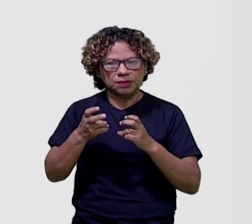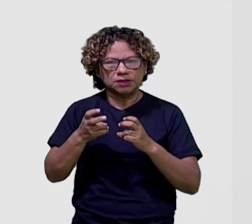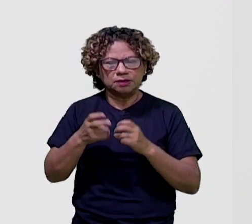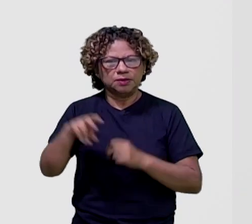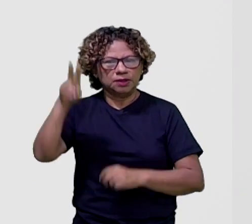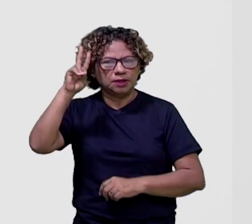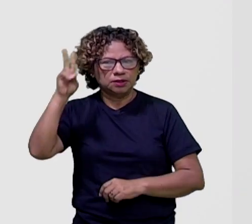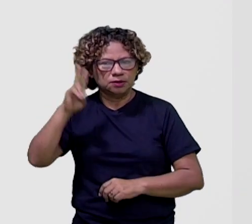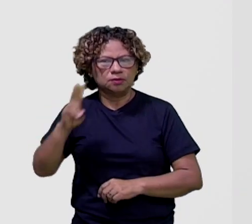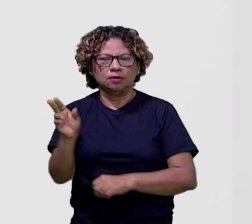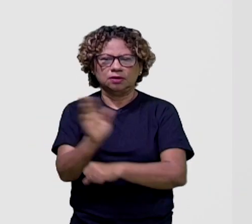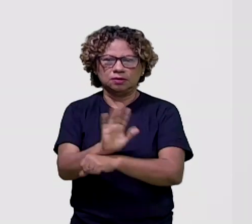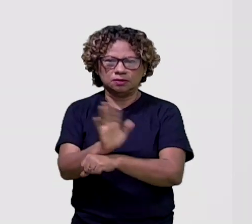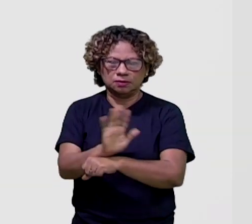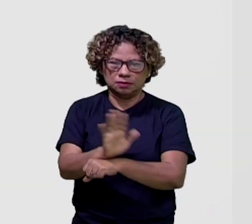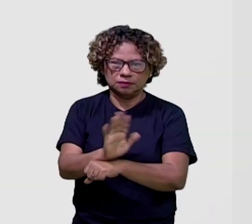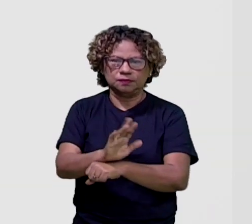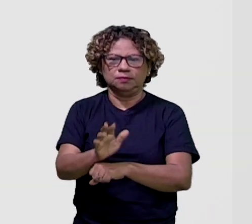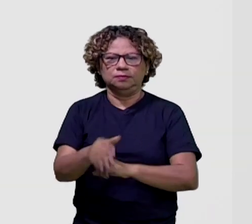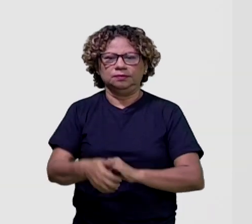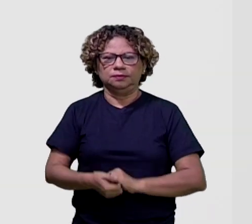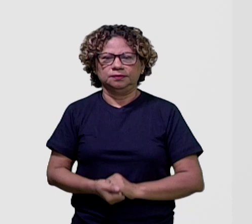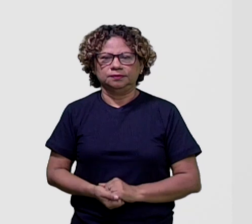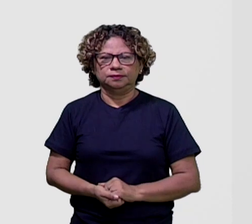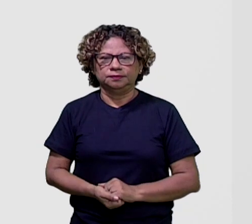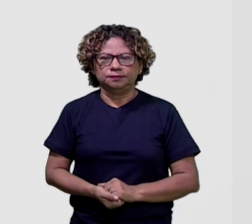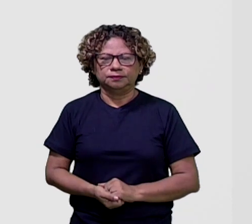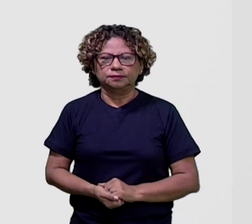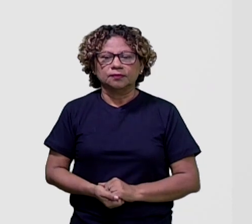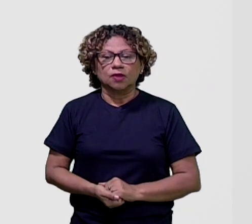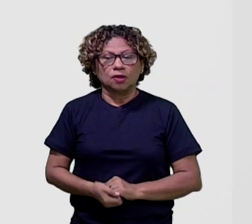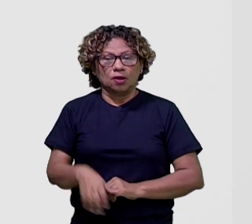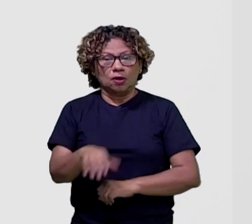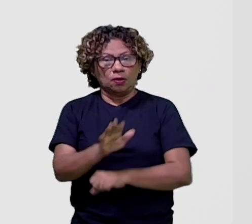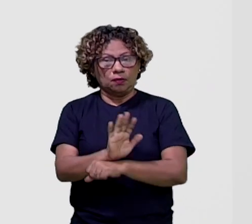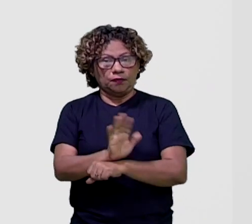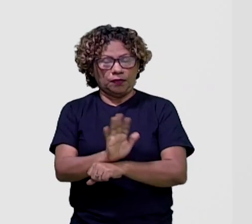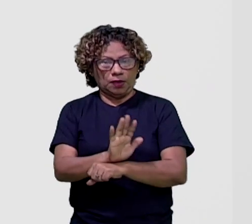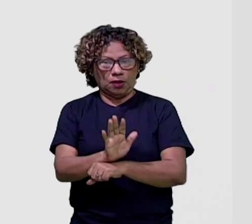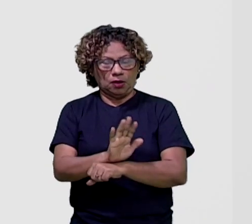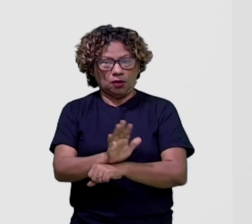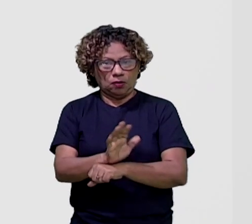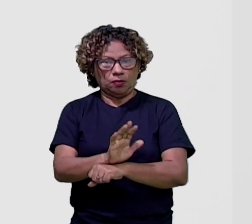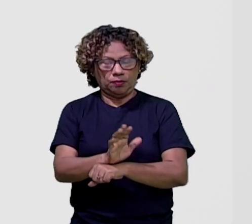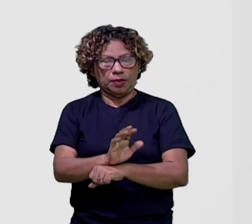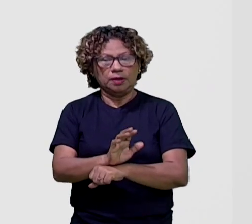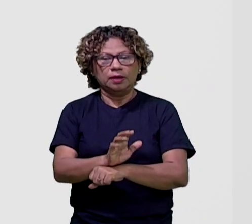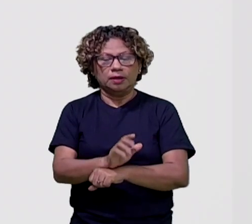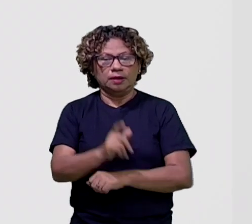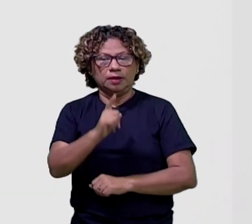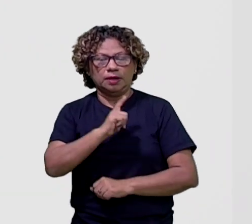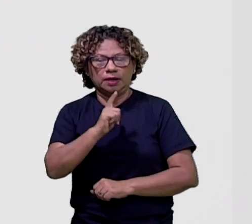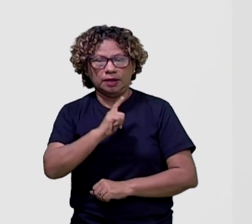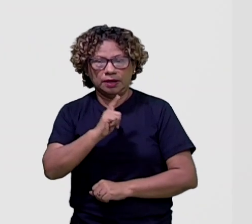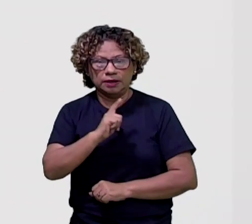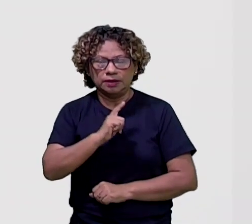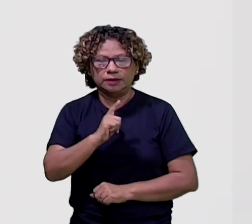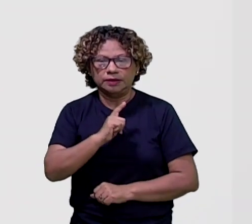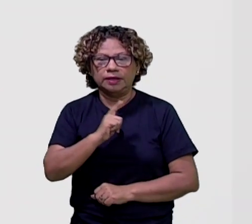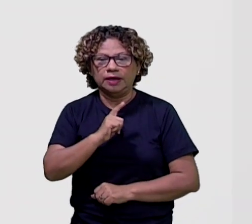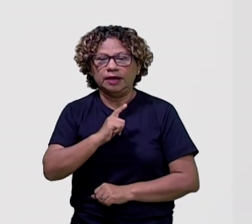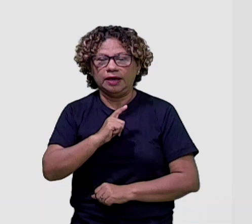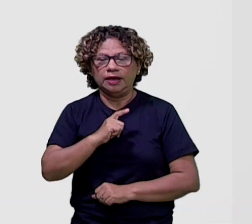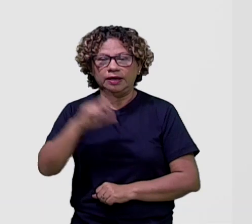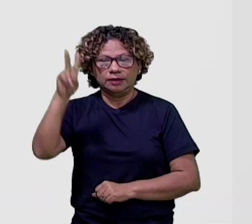história do filme O Alto da Compadecida. O filme, olha só, mostra as aventuras de João